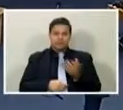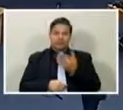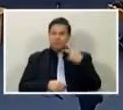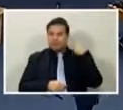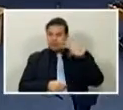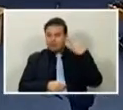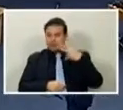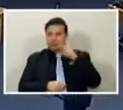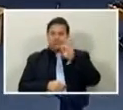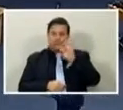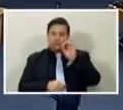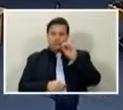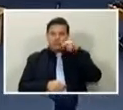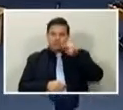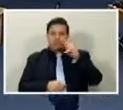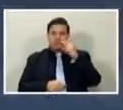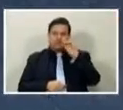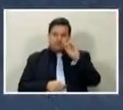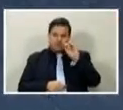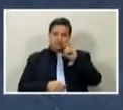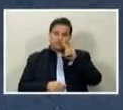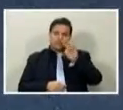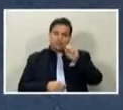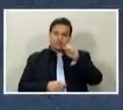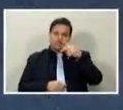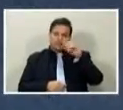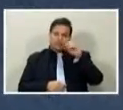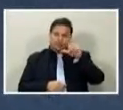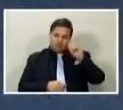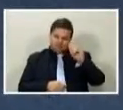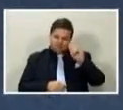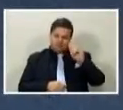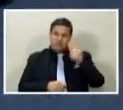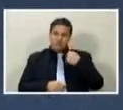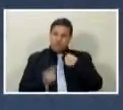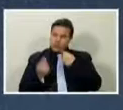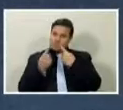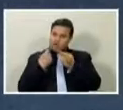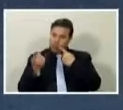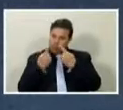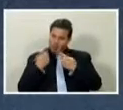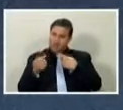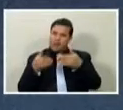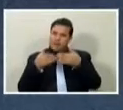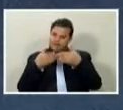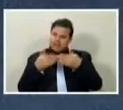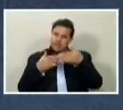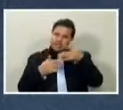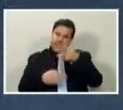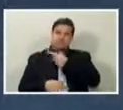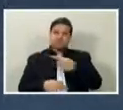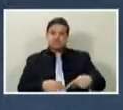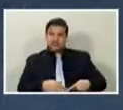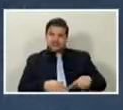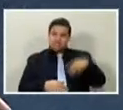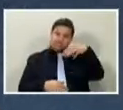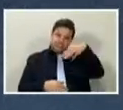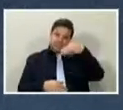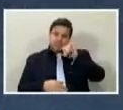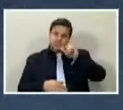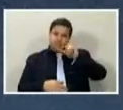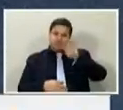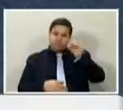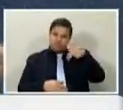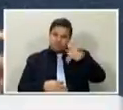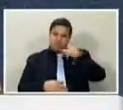aqui, dialogar não só com vossa excelência, mas pedir ao presidente Milton Leite também, os demais vereadores que estão